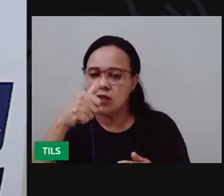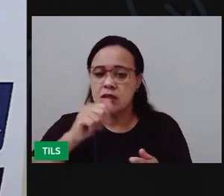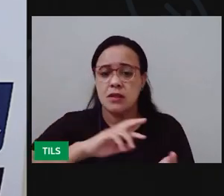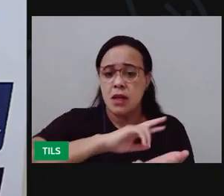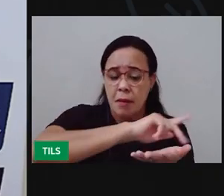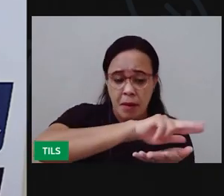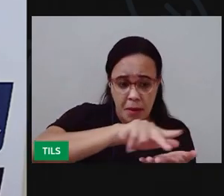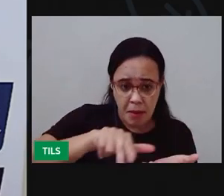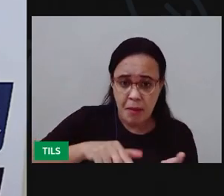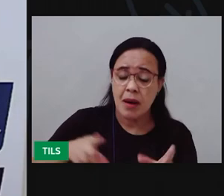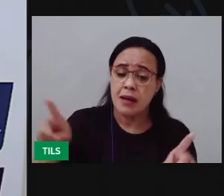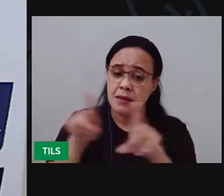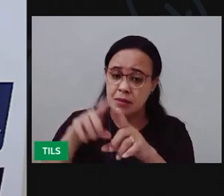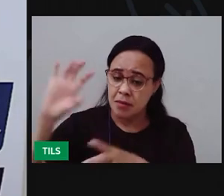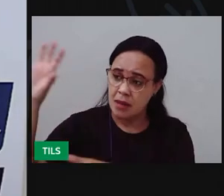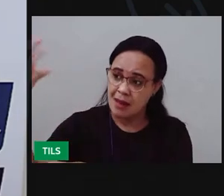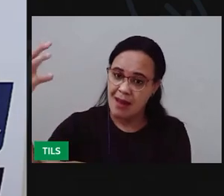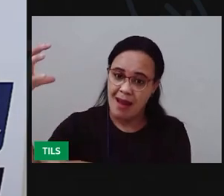cajueiro